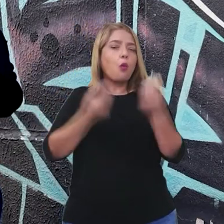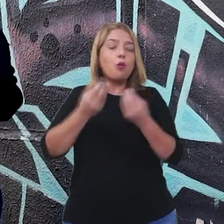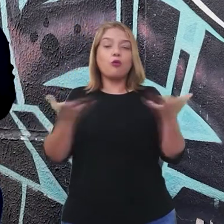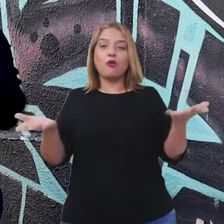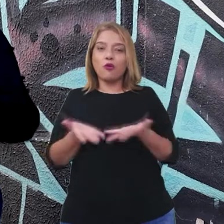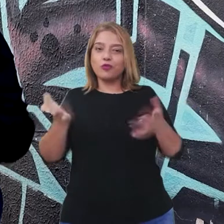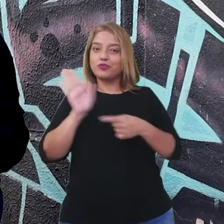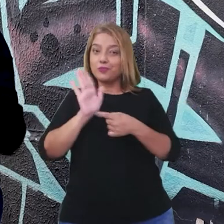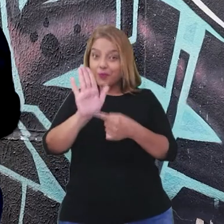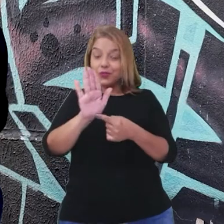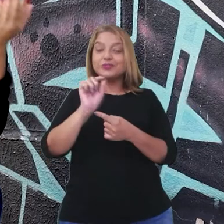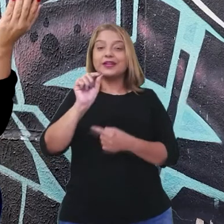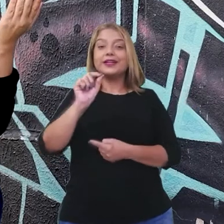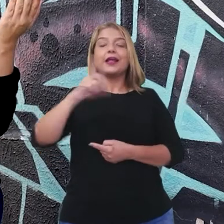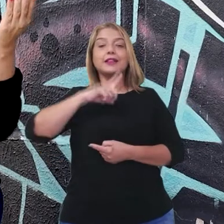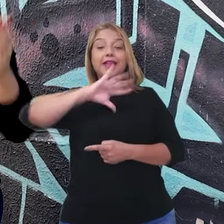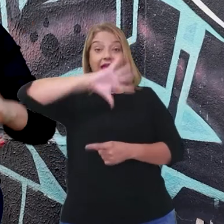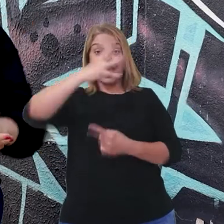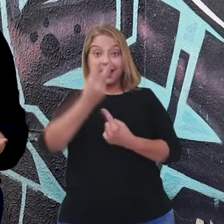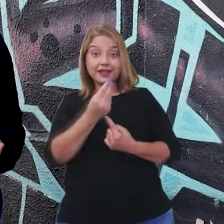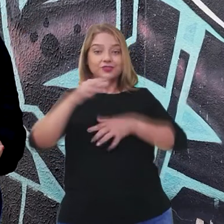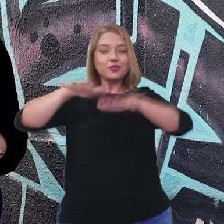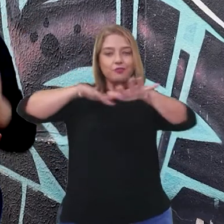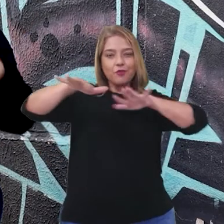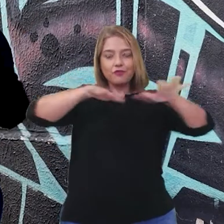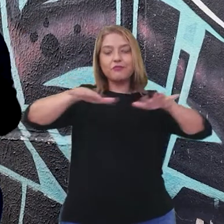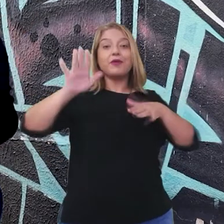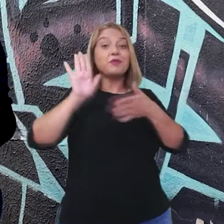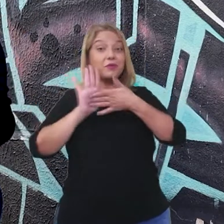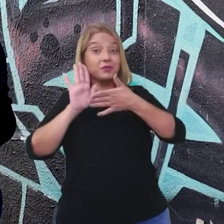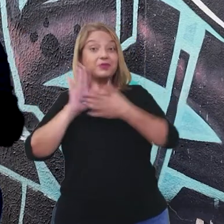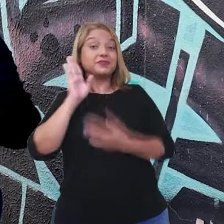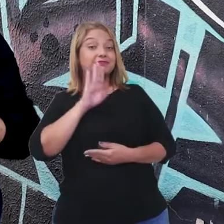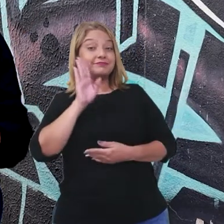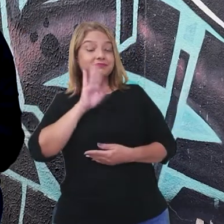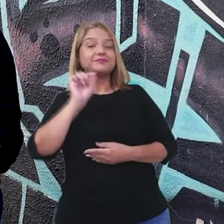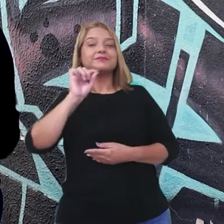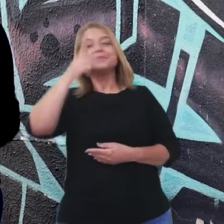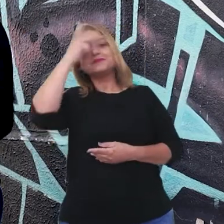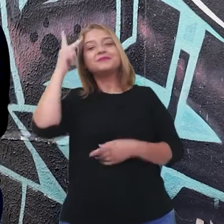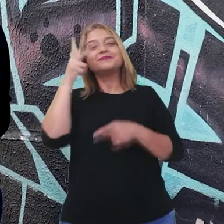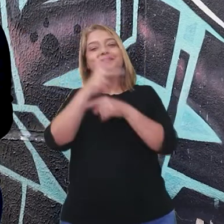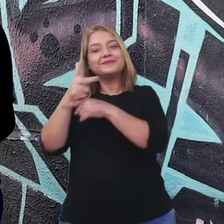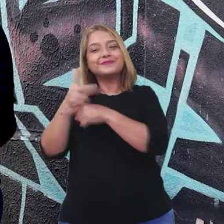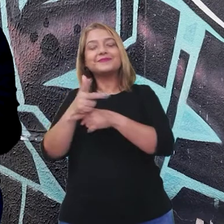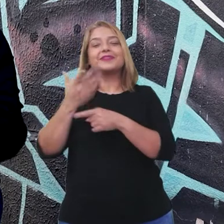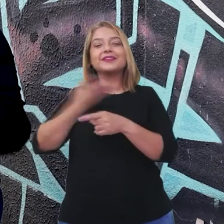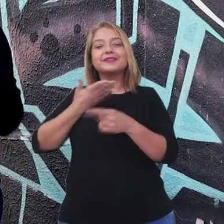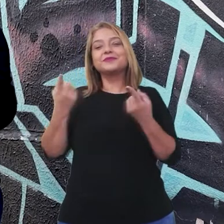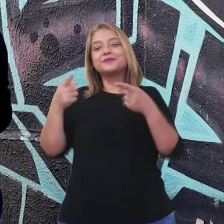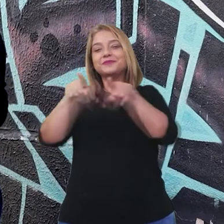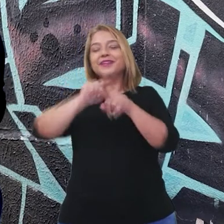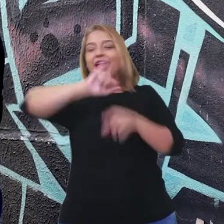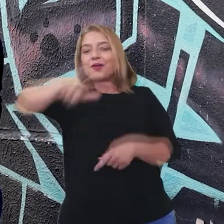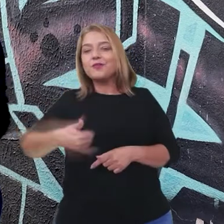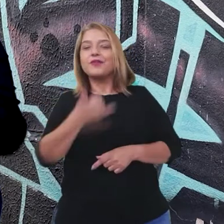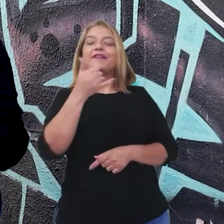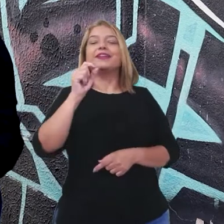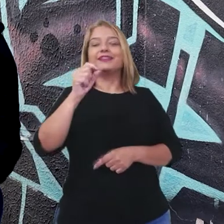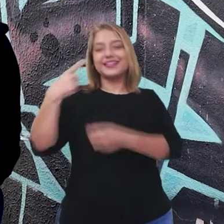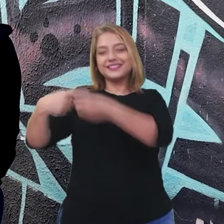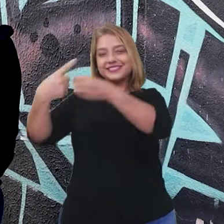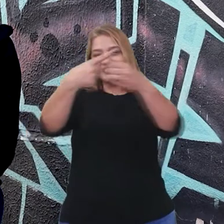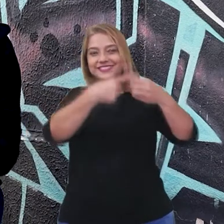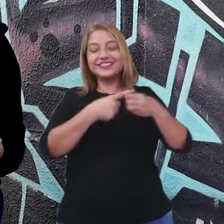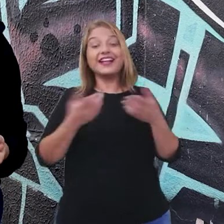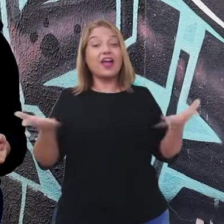trouxemos hoje no nosso quadro Arte em Movimento uma proposta muito bacana, gravada pelos nossos parceiros do canal Aproveite a